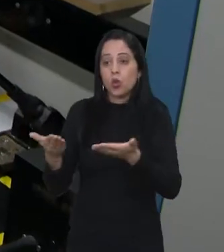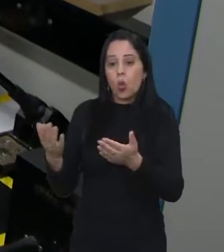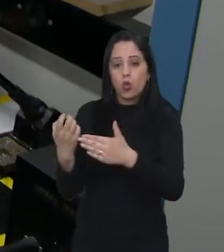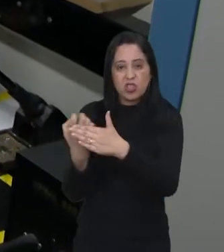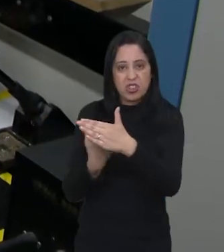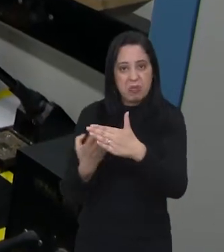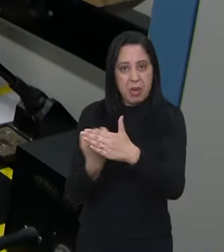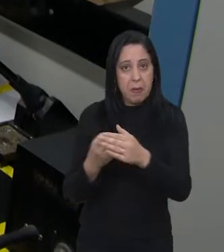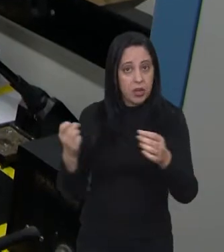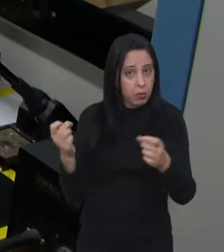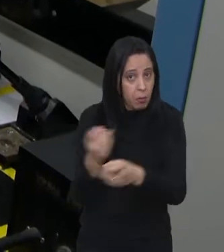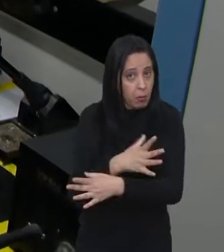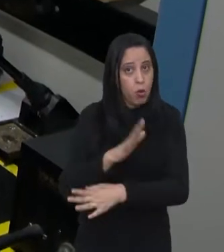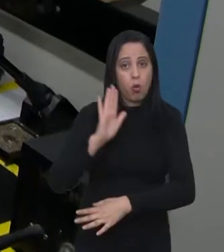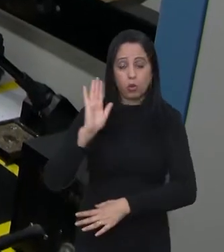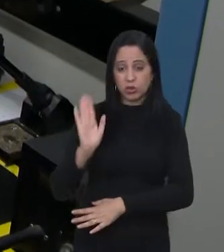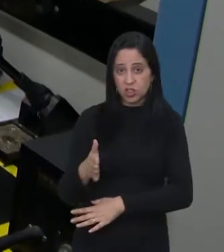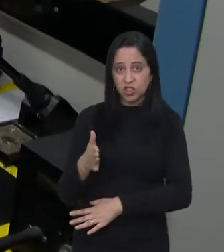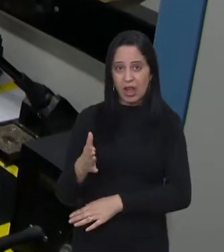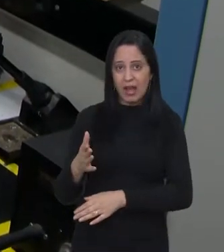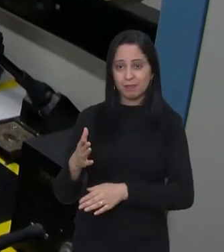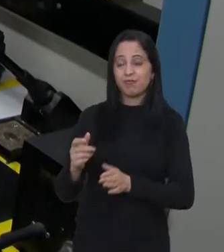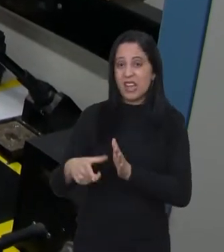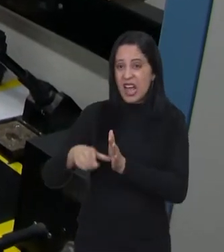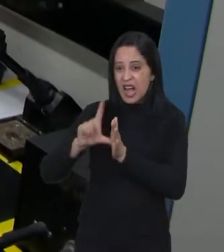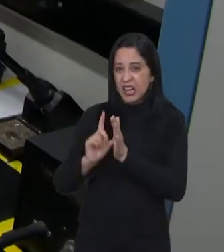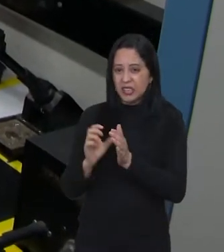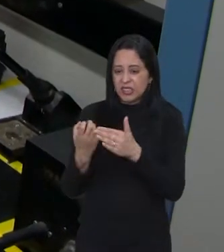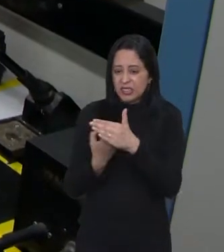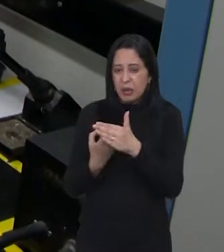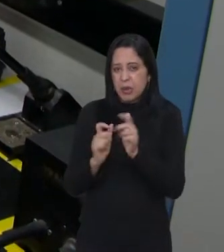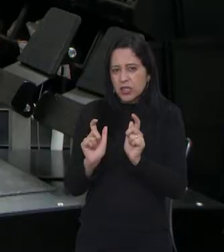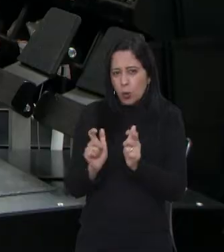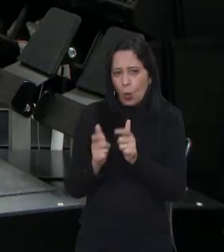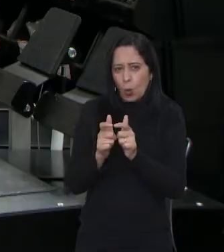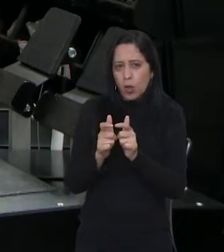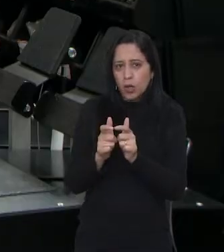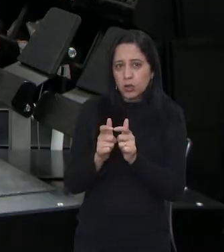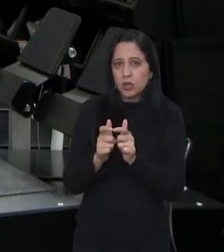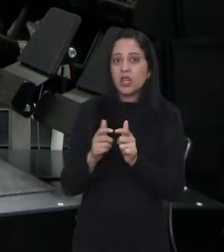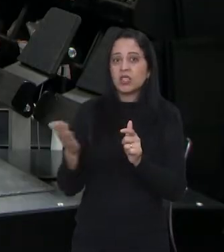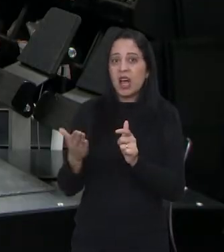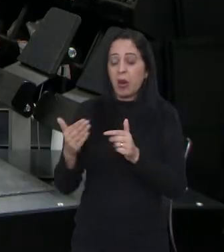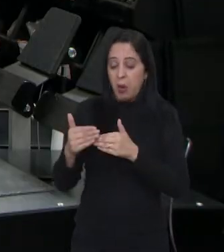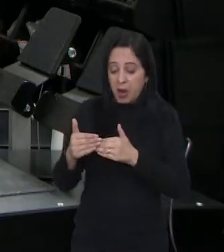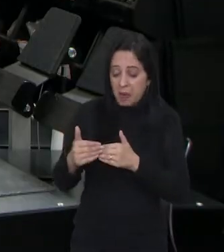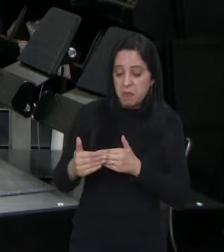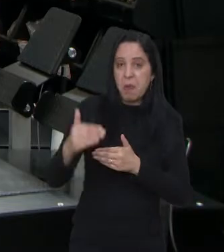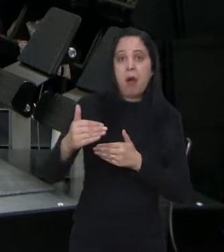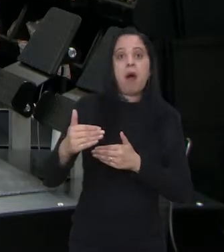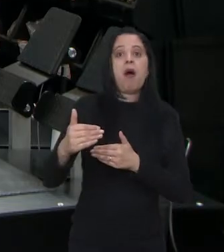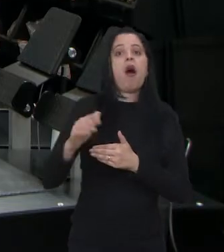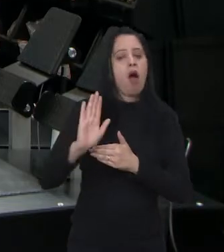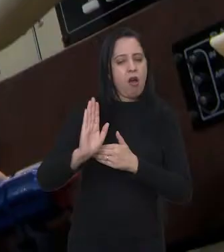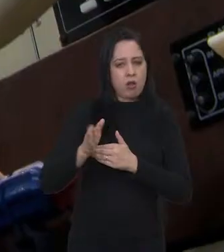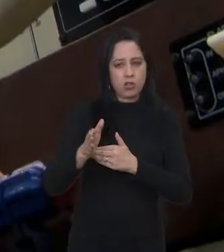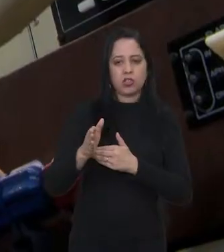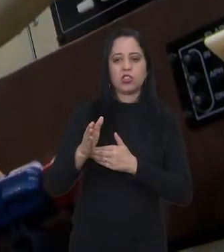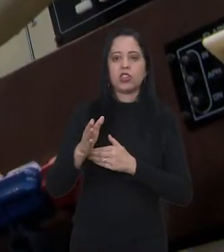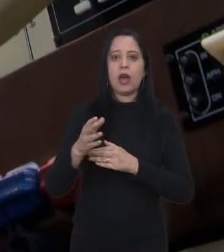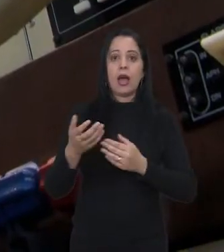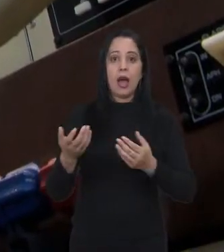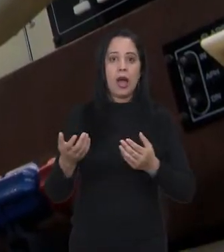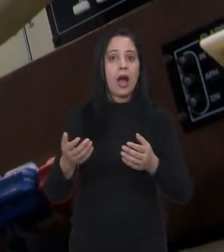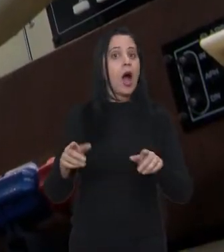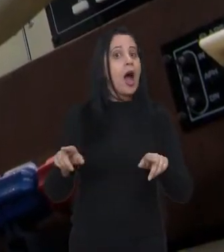constituída. A gente passou de startup para uma empresa mesmo. Hoje tem sócio na empresa, a gente consegue desenvolver mais